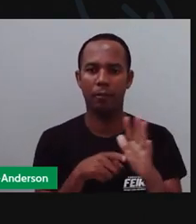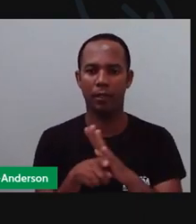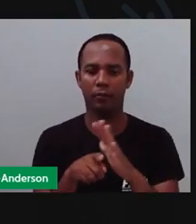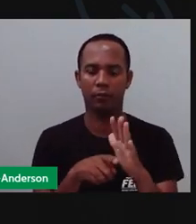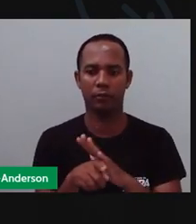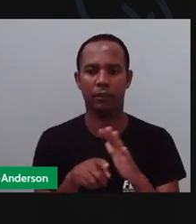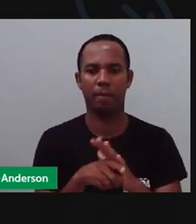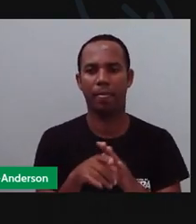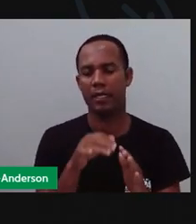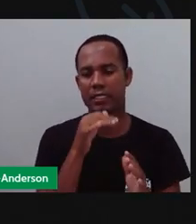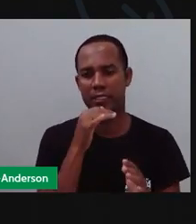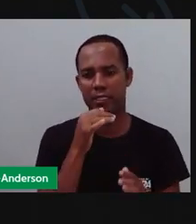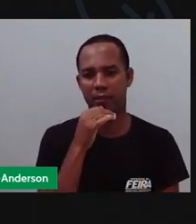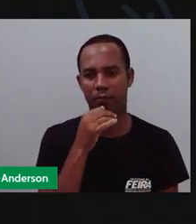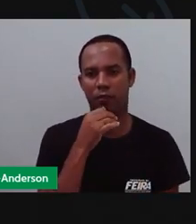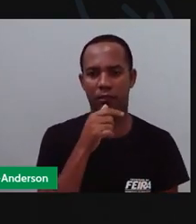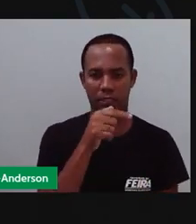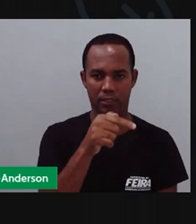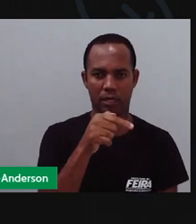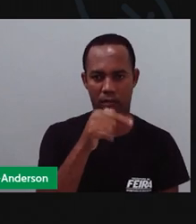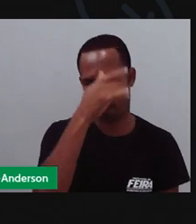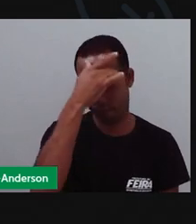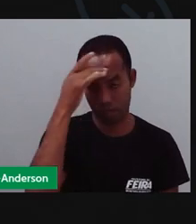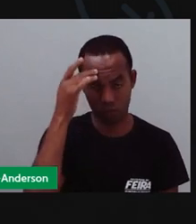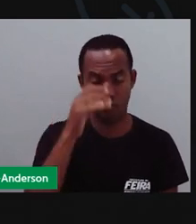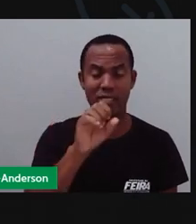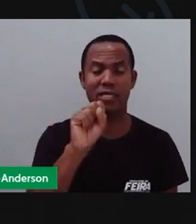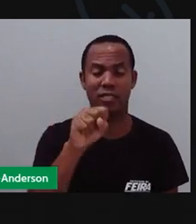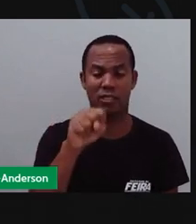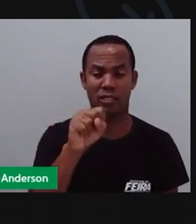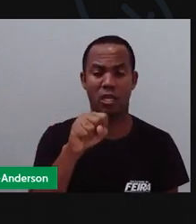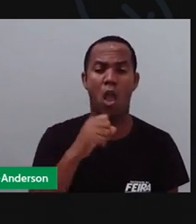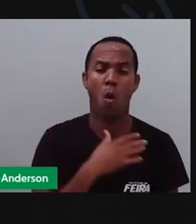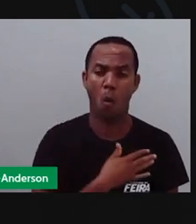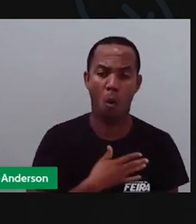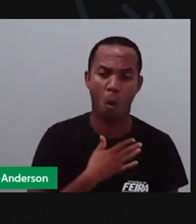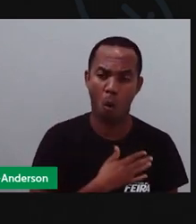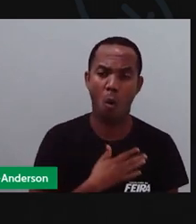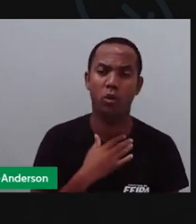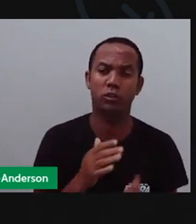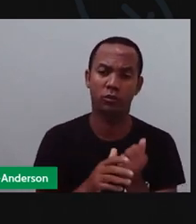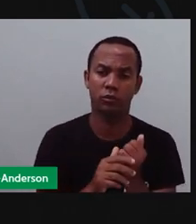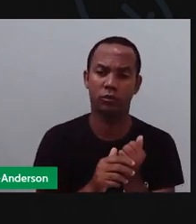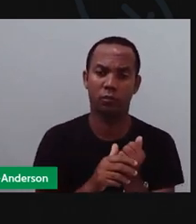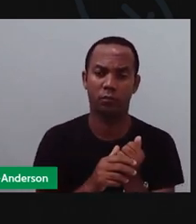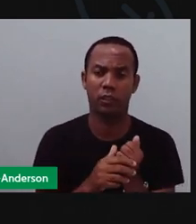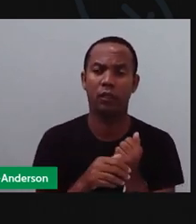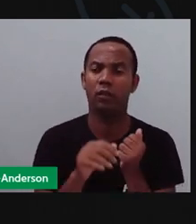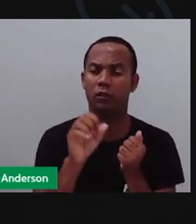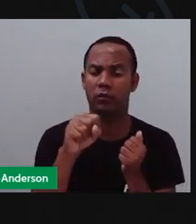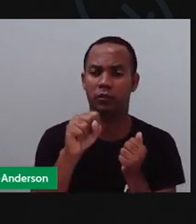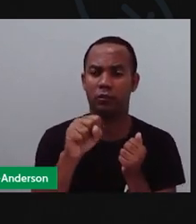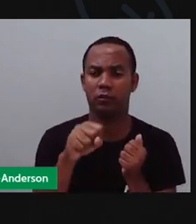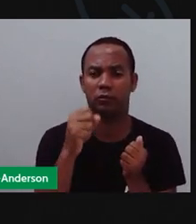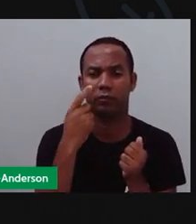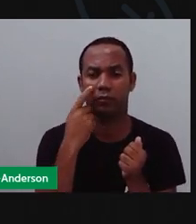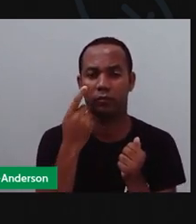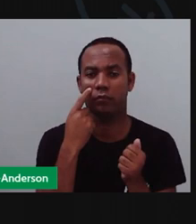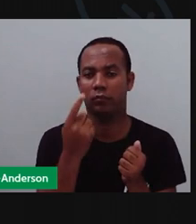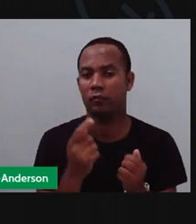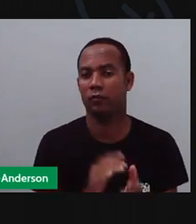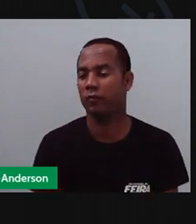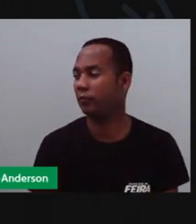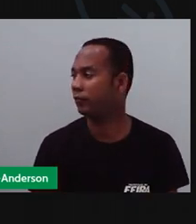sete, né, disseram sim. Sete pessoas, né, pra mudar aqui a posição, porque o